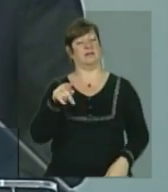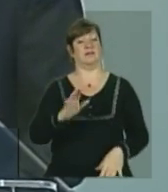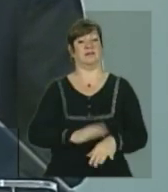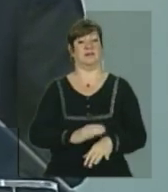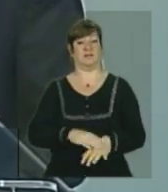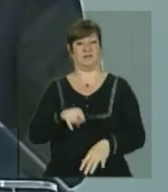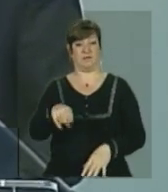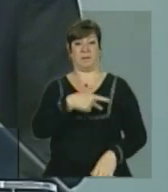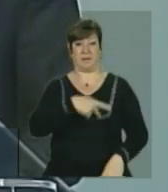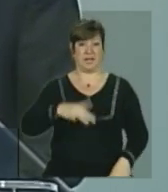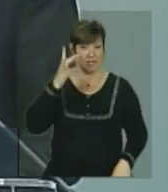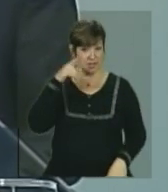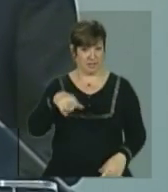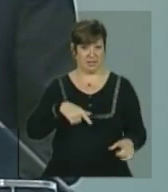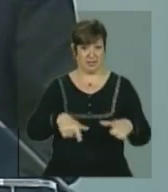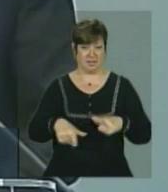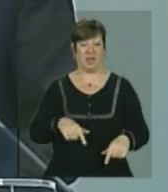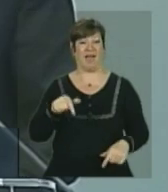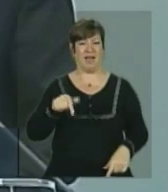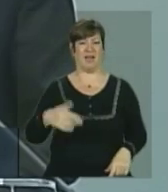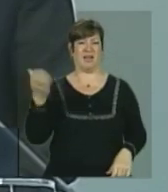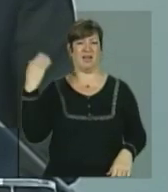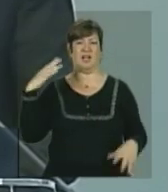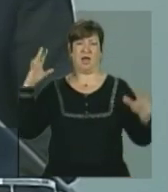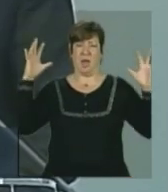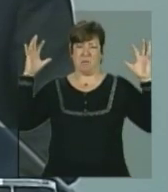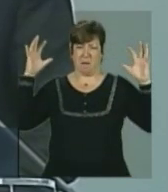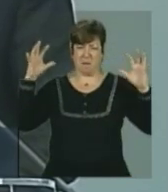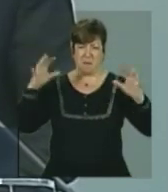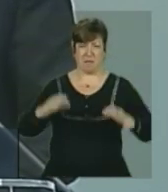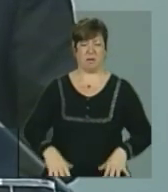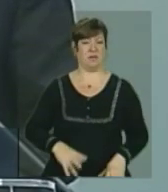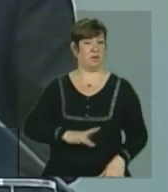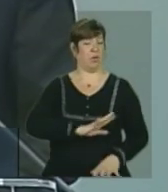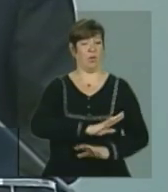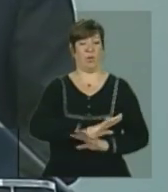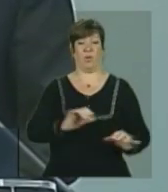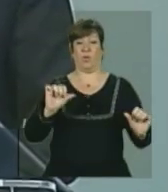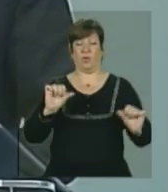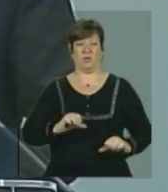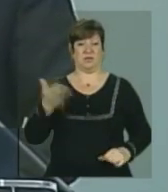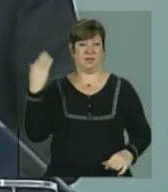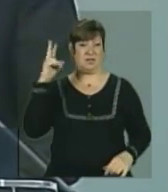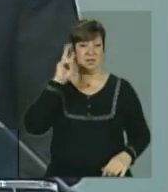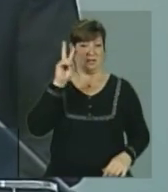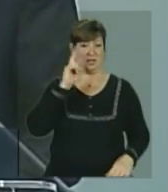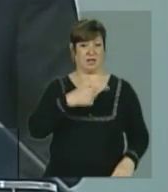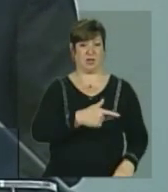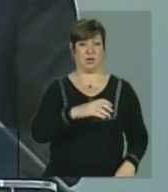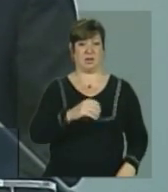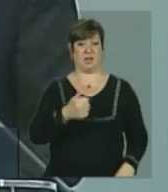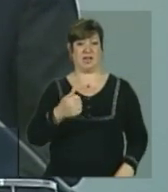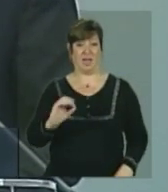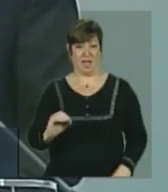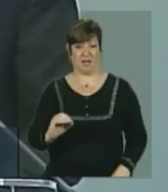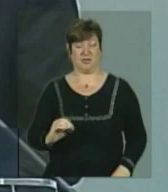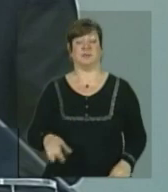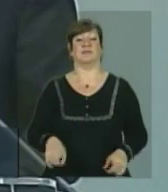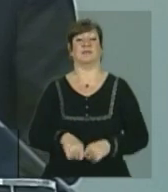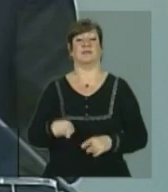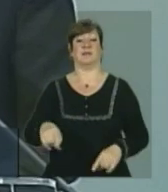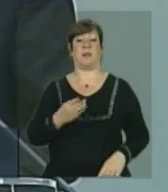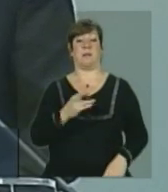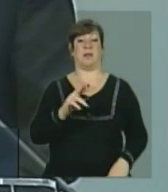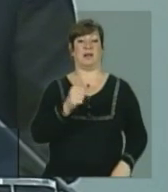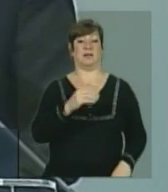aqui houve uma chuva terrível em 2010 e agora a senhora atravessando aqui a BR-101